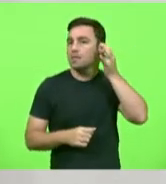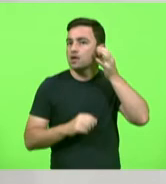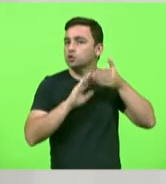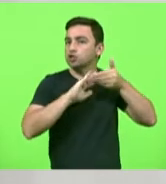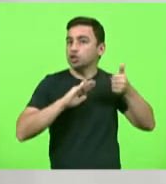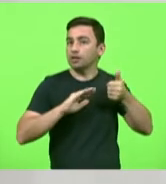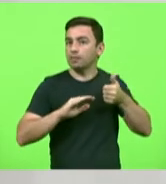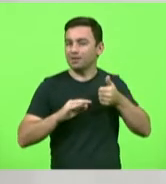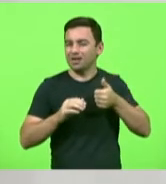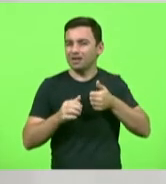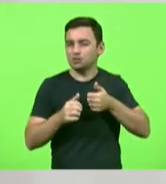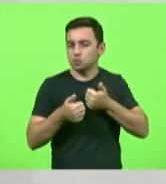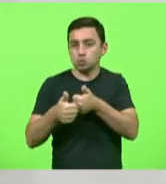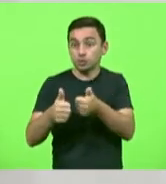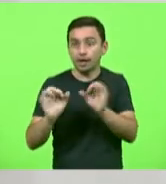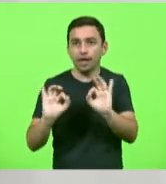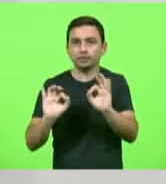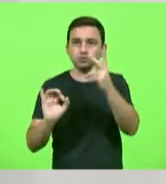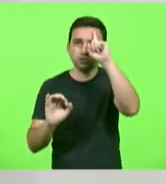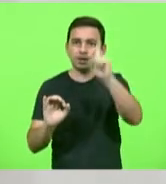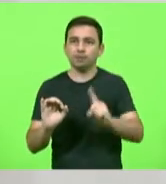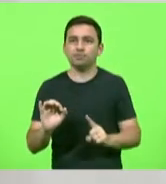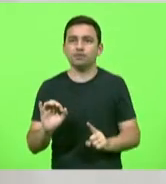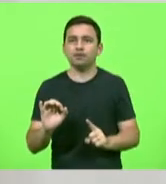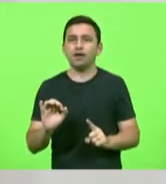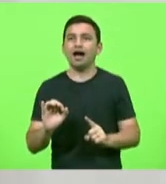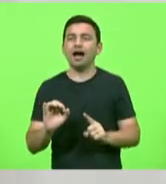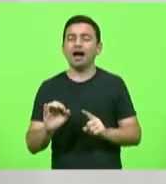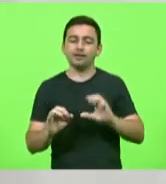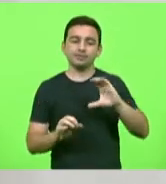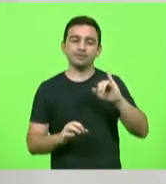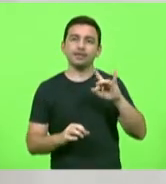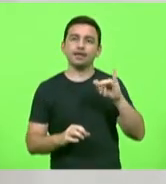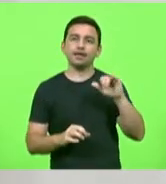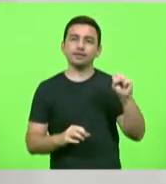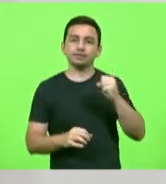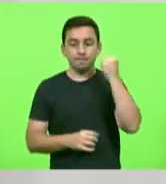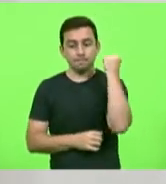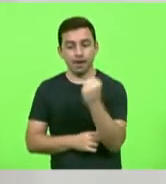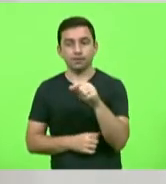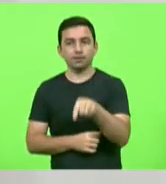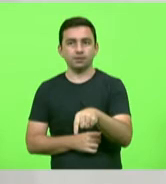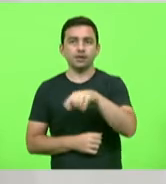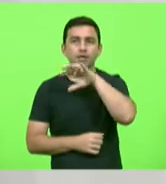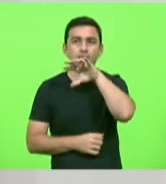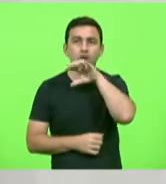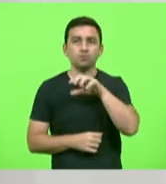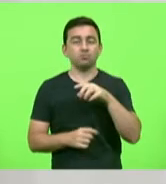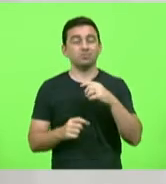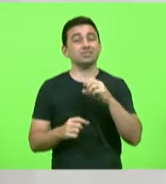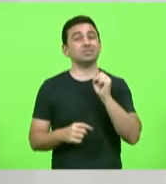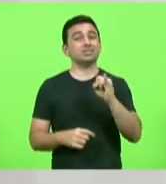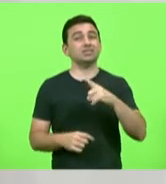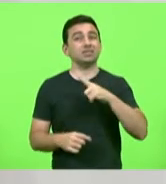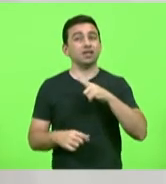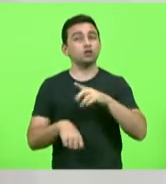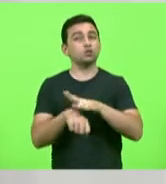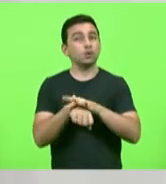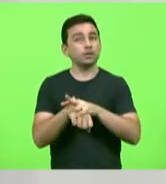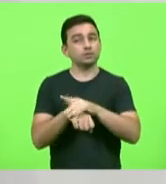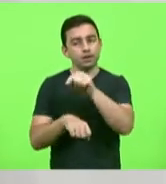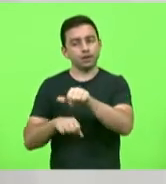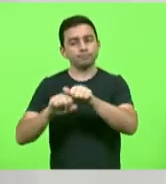rastreamento e aí a SIDASC vai lá e abate o animal para que não tenha se tiver algum alguma doença ele não